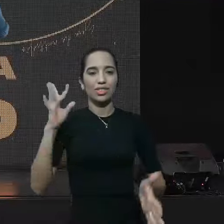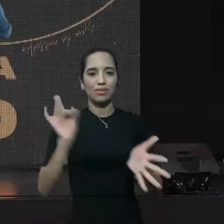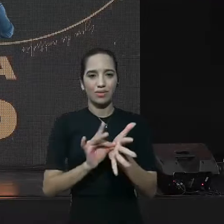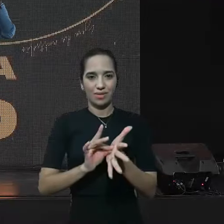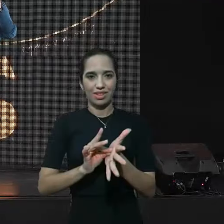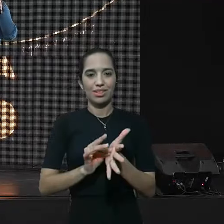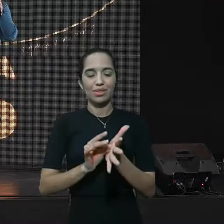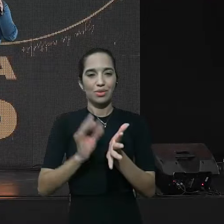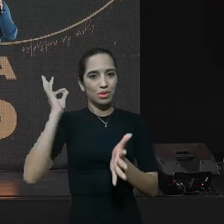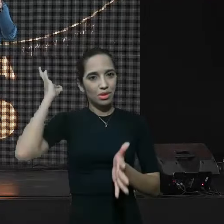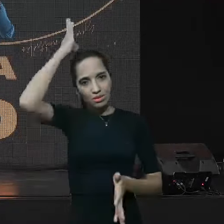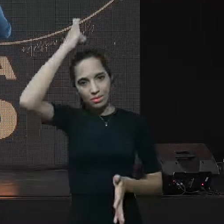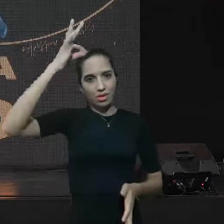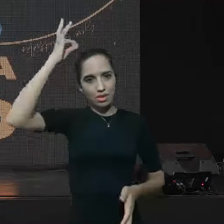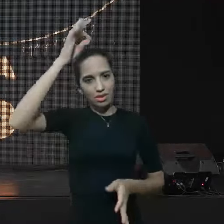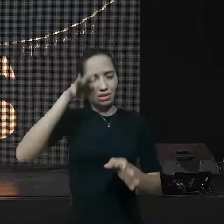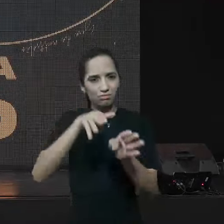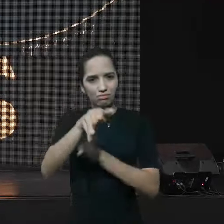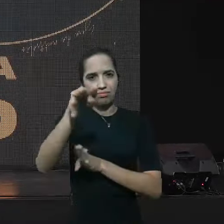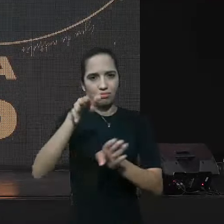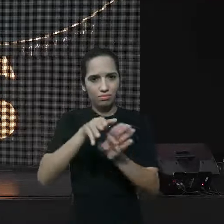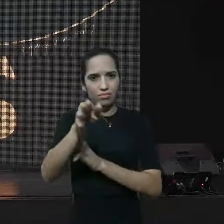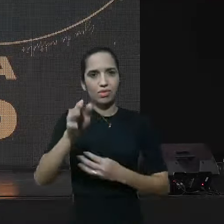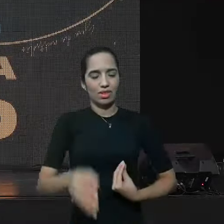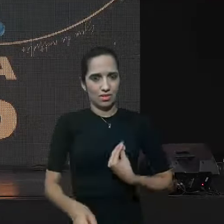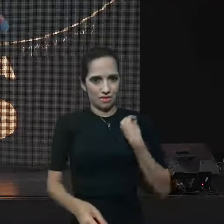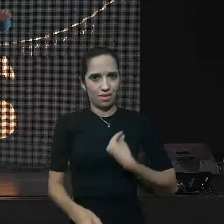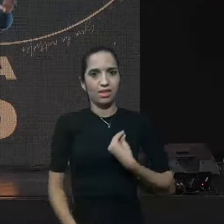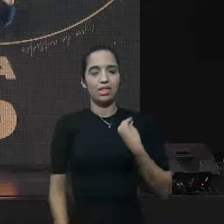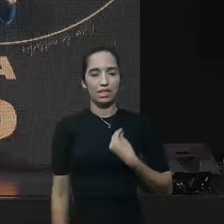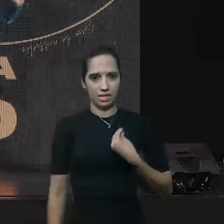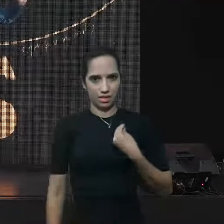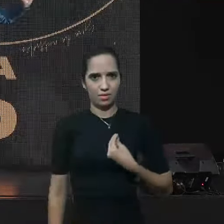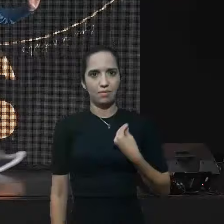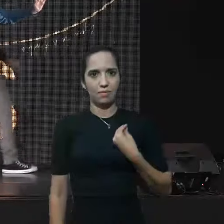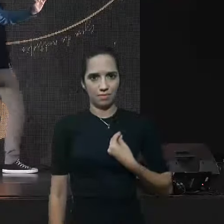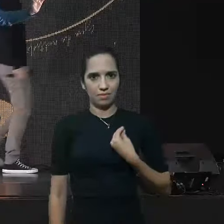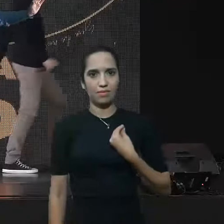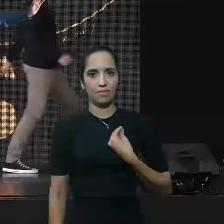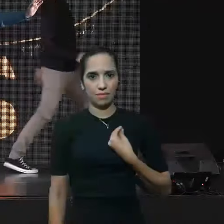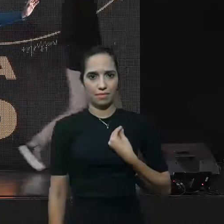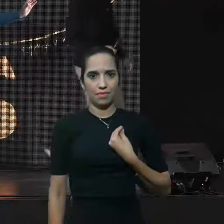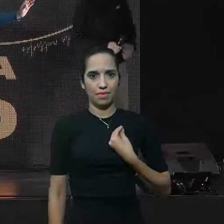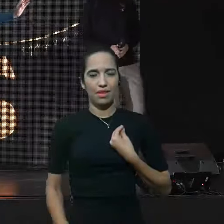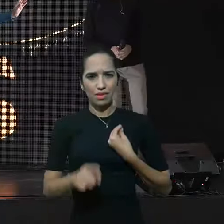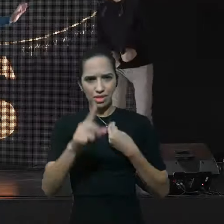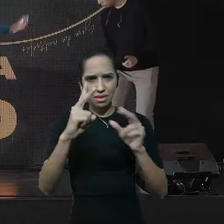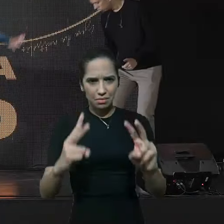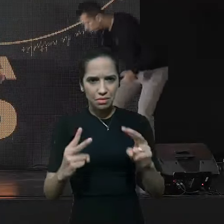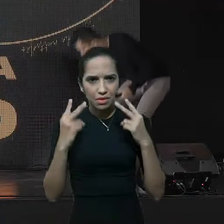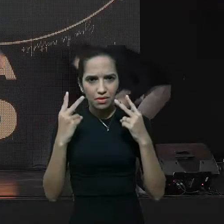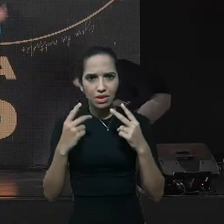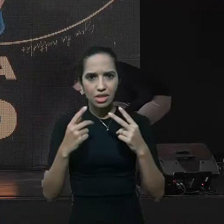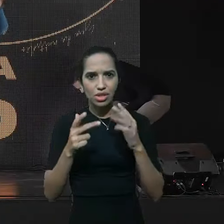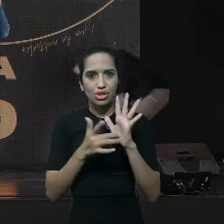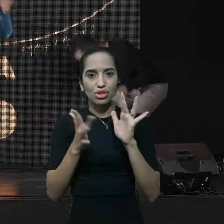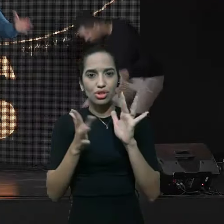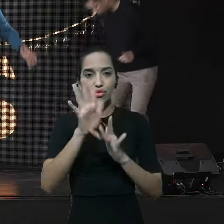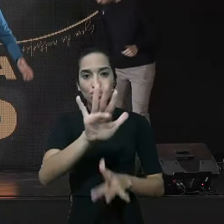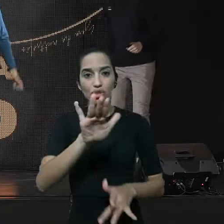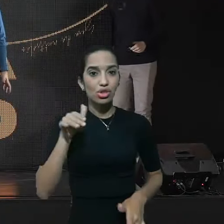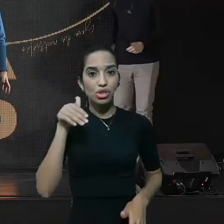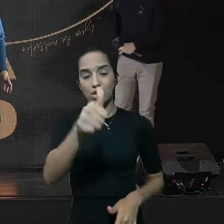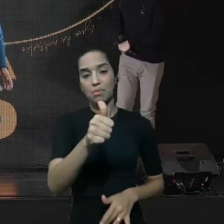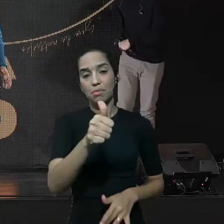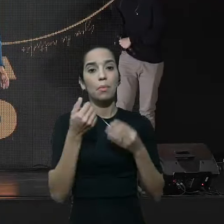o Espírito Santo, vai ministrar, vida a você, ah, você está, aí, me ouvindo, quero te dizer, Jesus te chamou, para